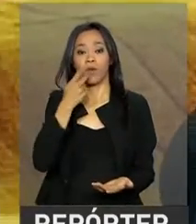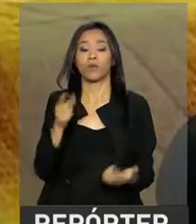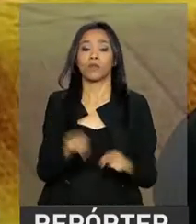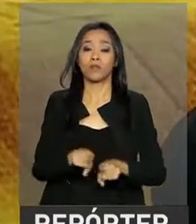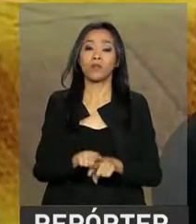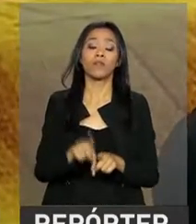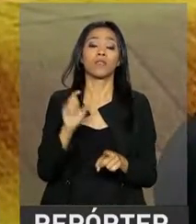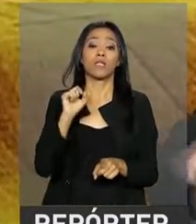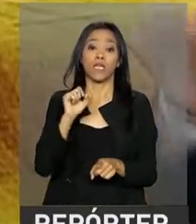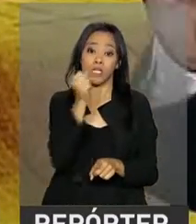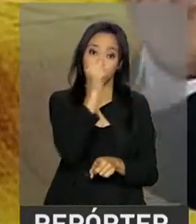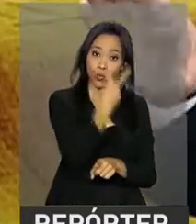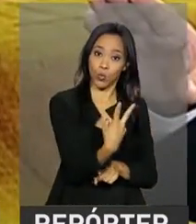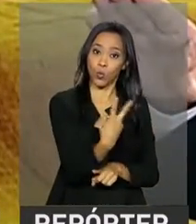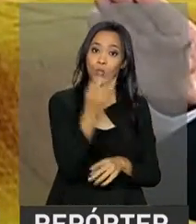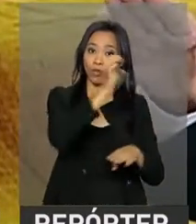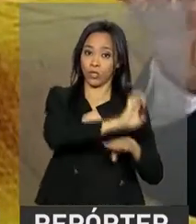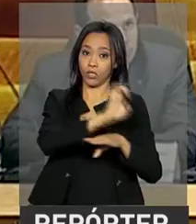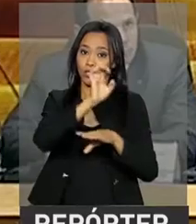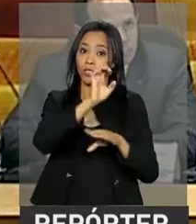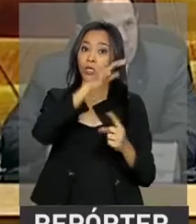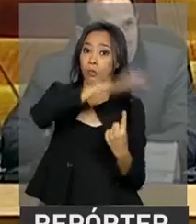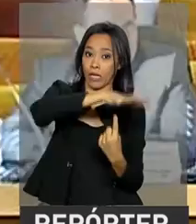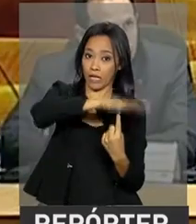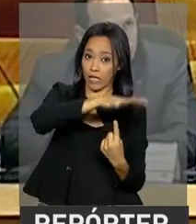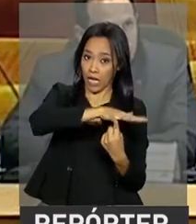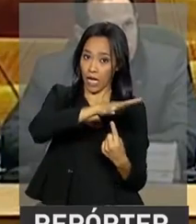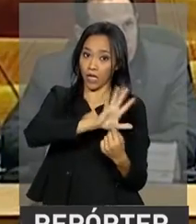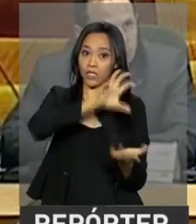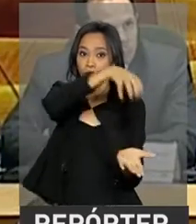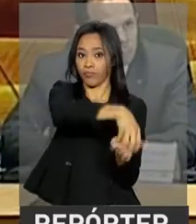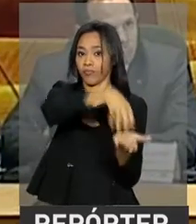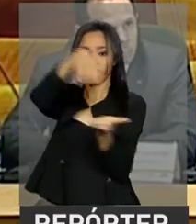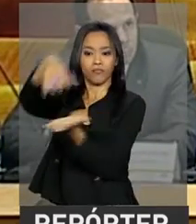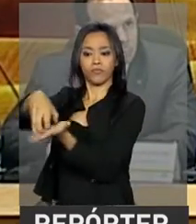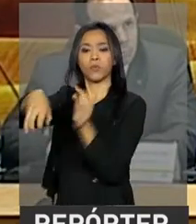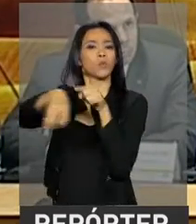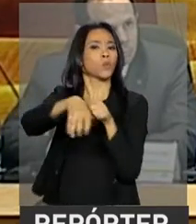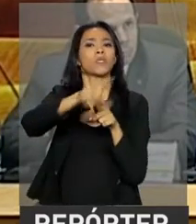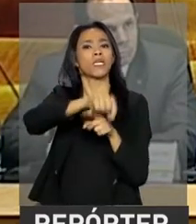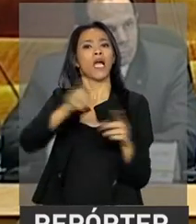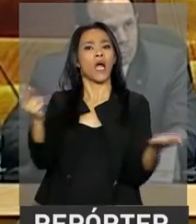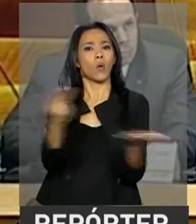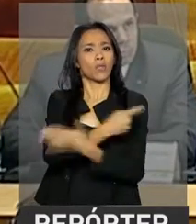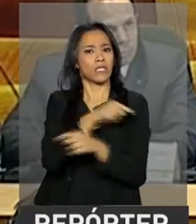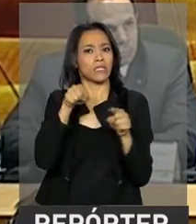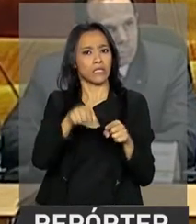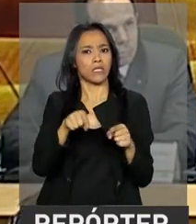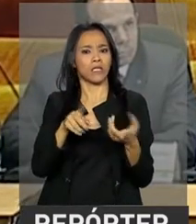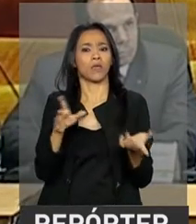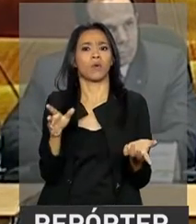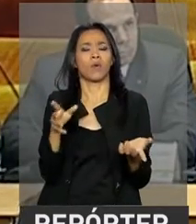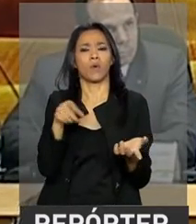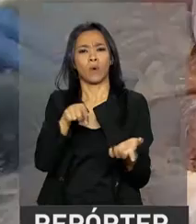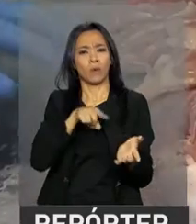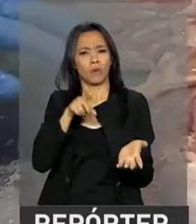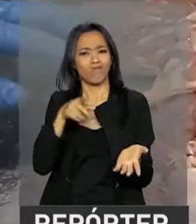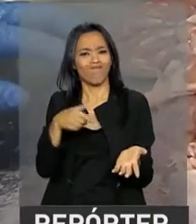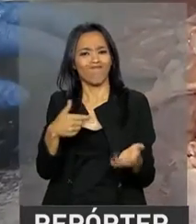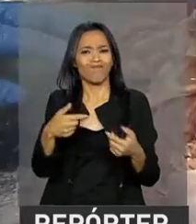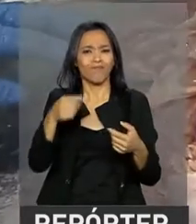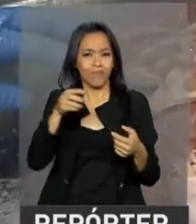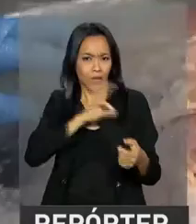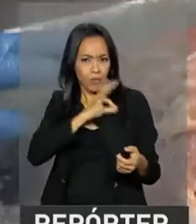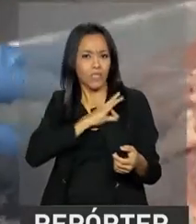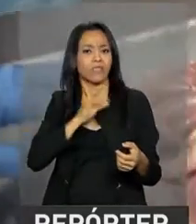que as duas superintendências do Paraná, onde se concentram as supostas fraudes investigadas pela Polícia Federal em